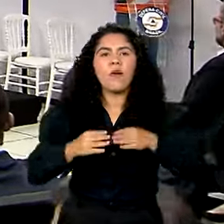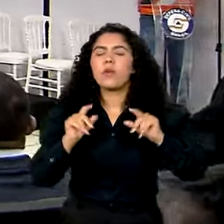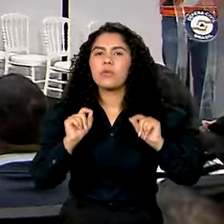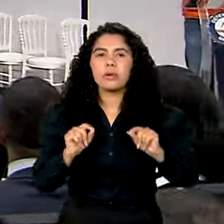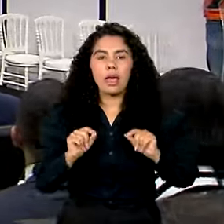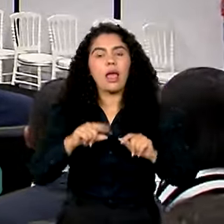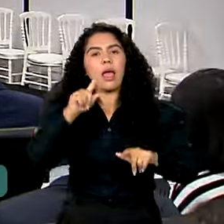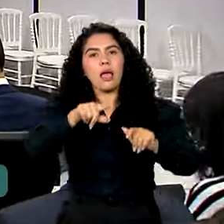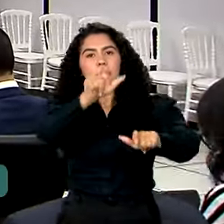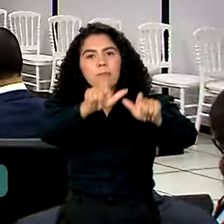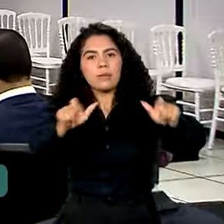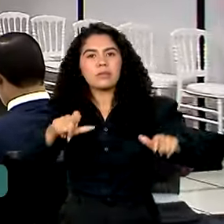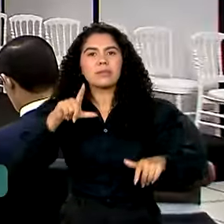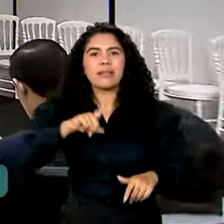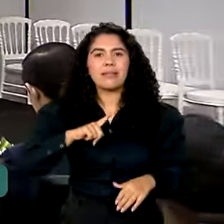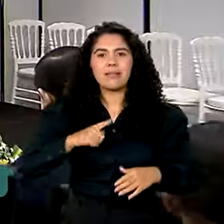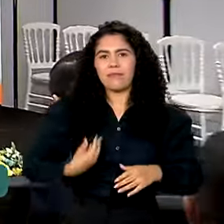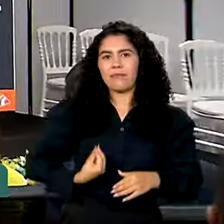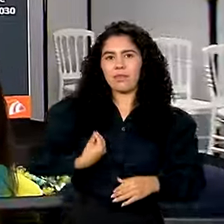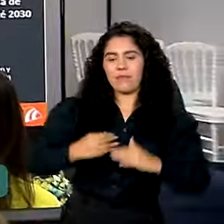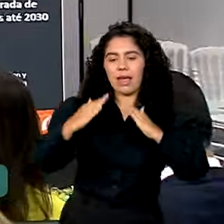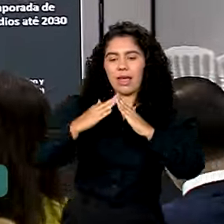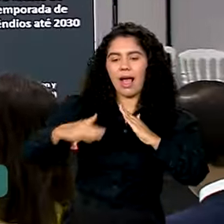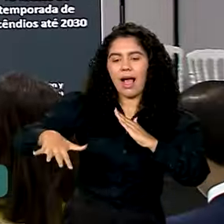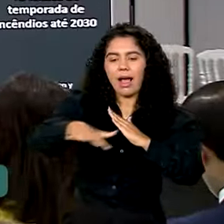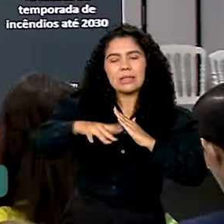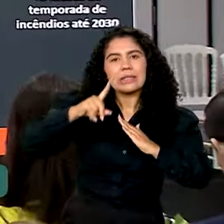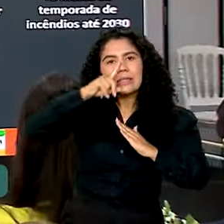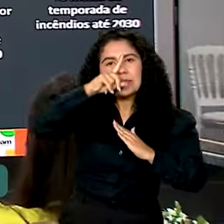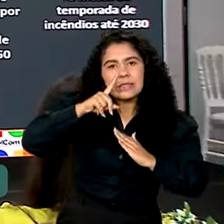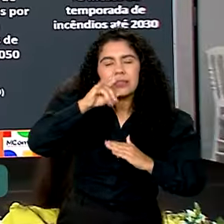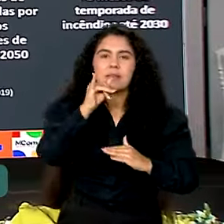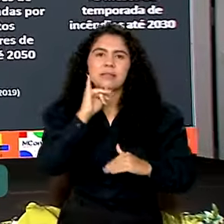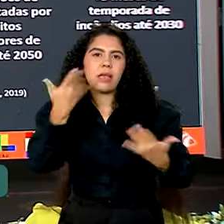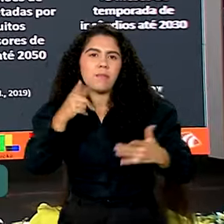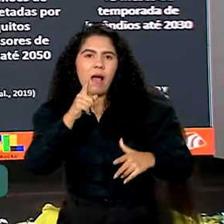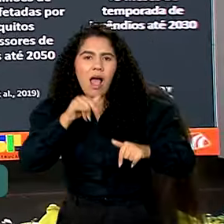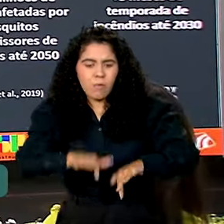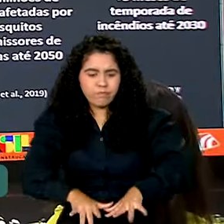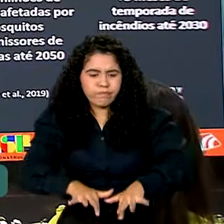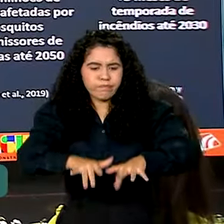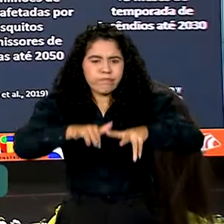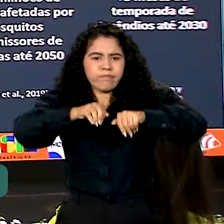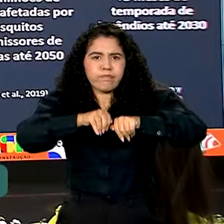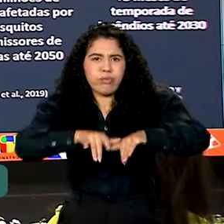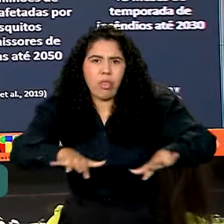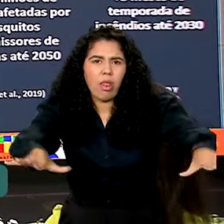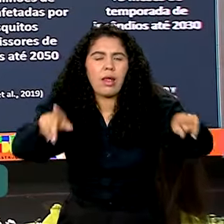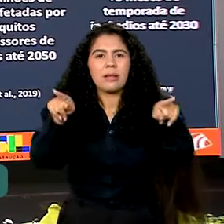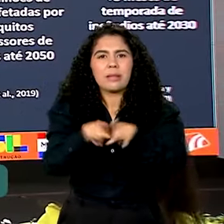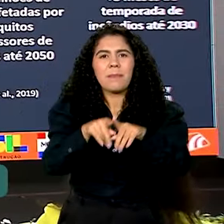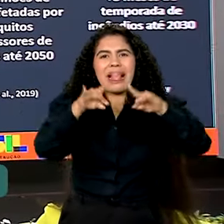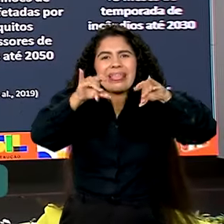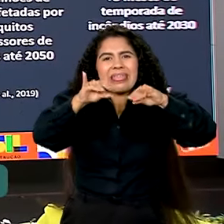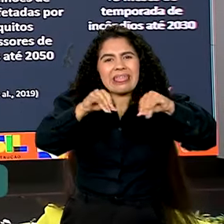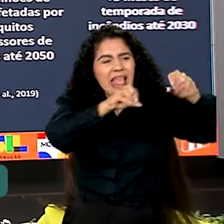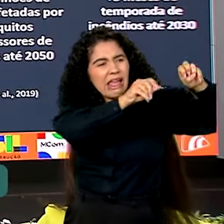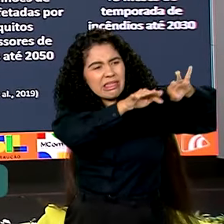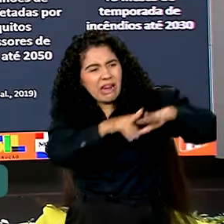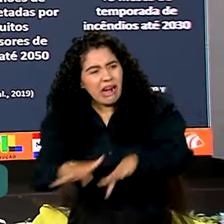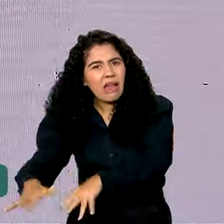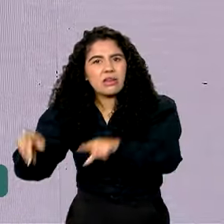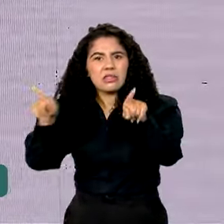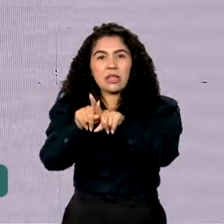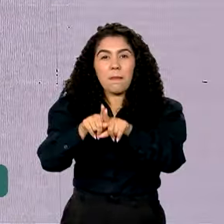localidades com risco de desastres, como alagamentos, enxurradas, deslizamento de terra, vendavais e chuvas de